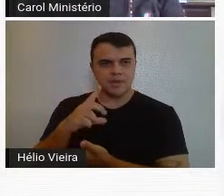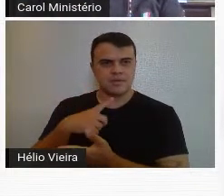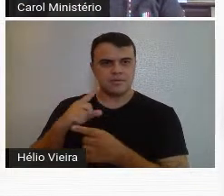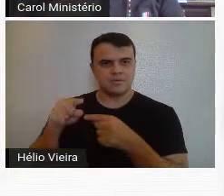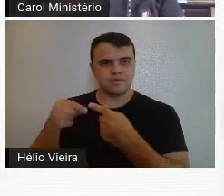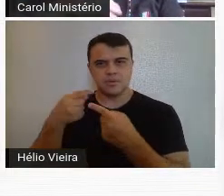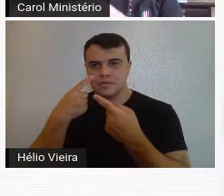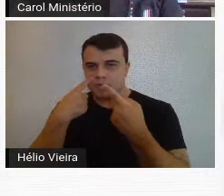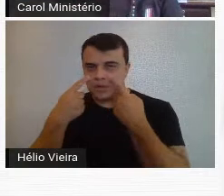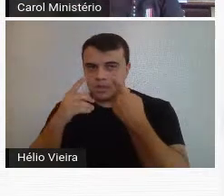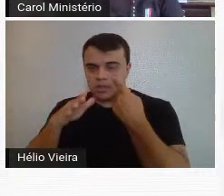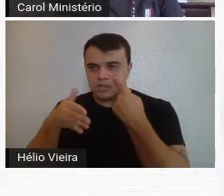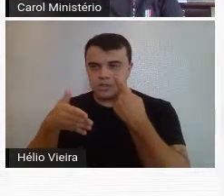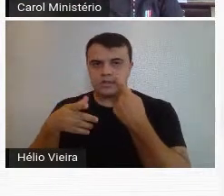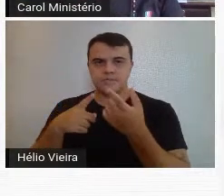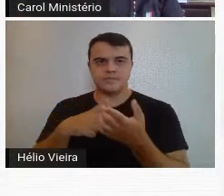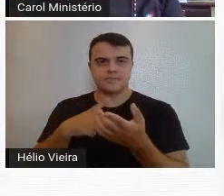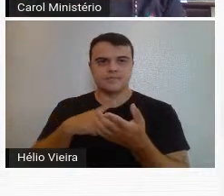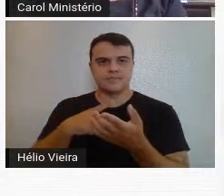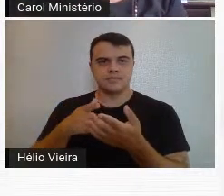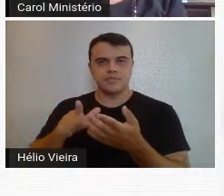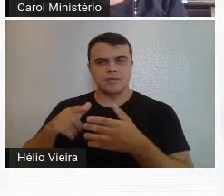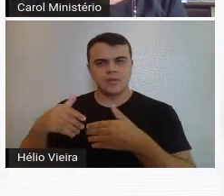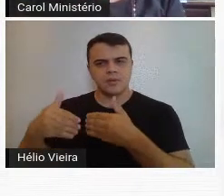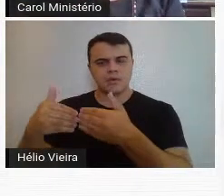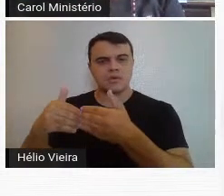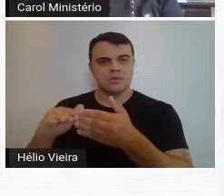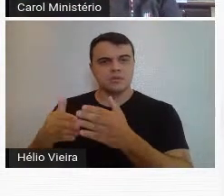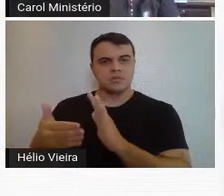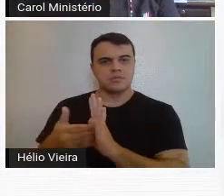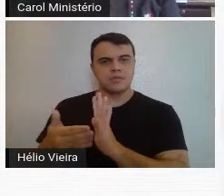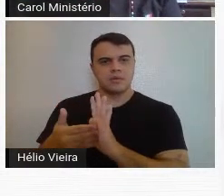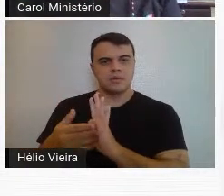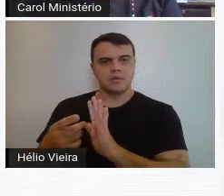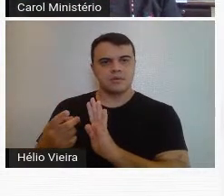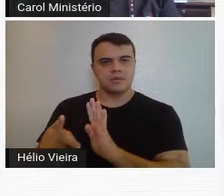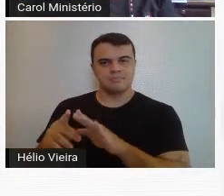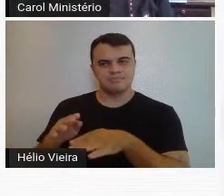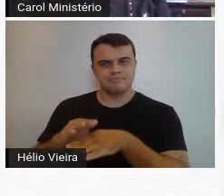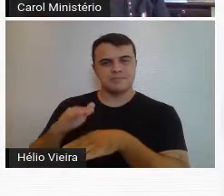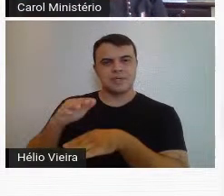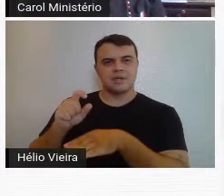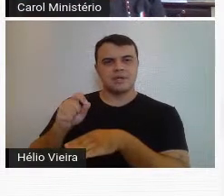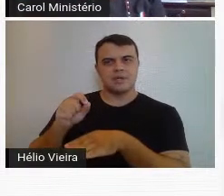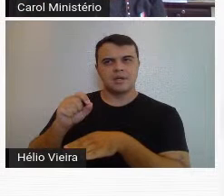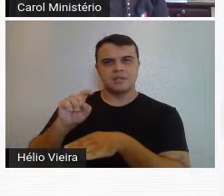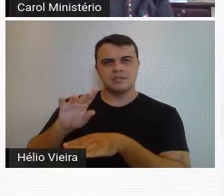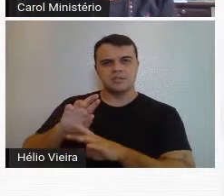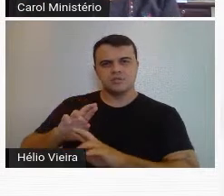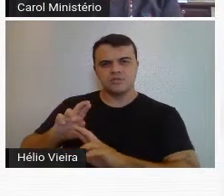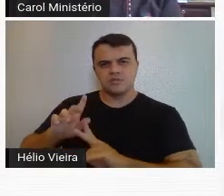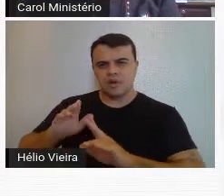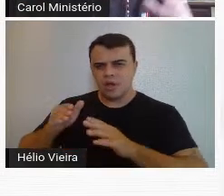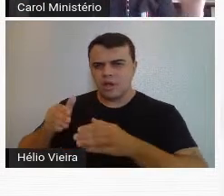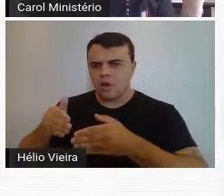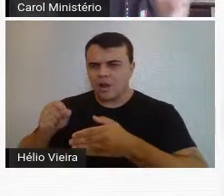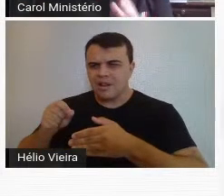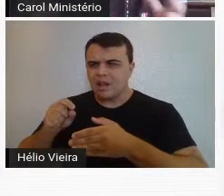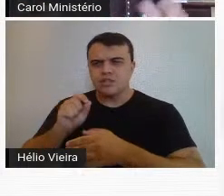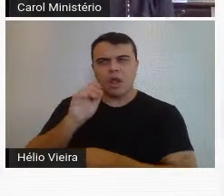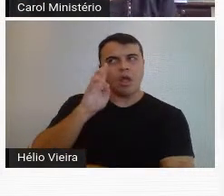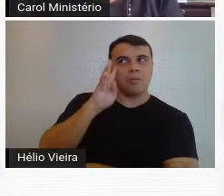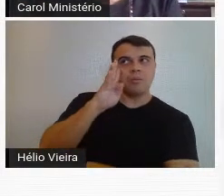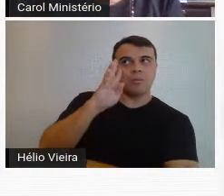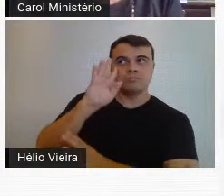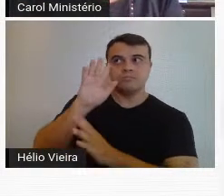depois a gente vai ver que eles já vão caminhando, já vai mais para um lado da abstração, da arte concreta. Então, juntam